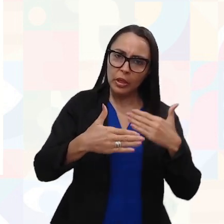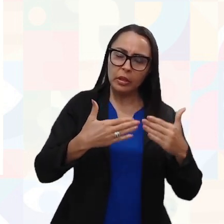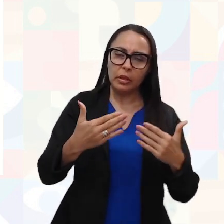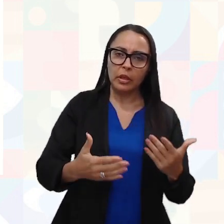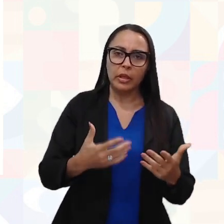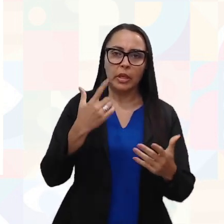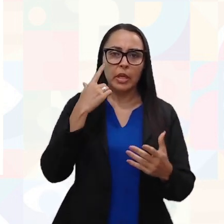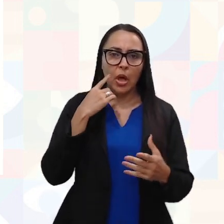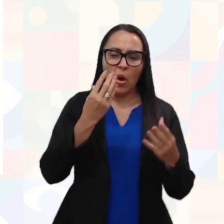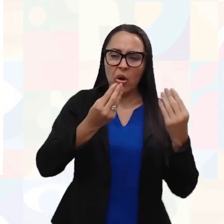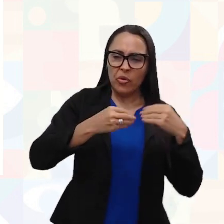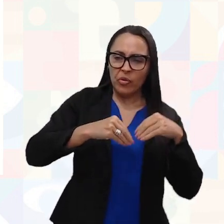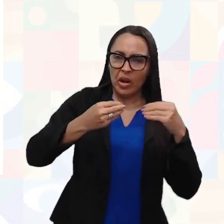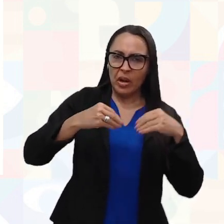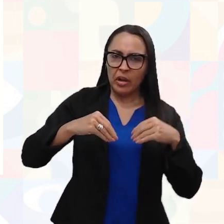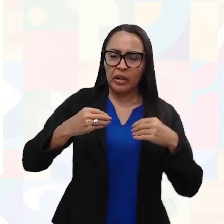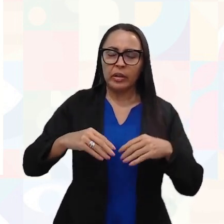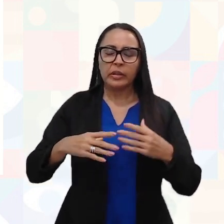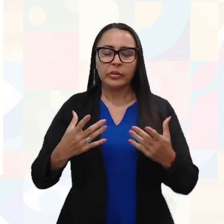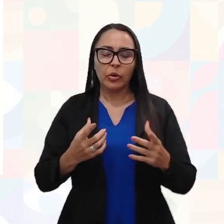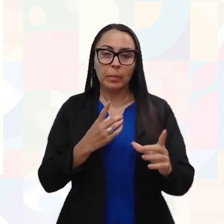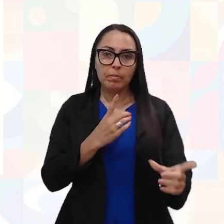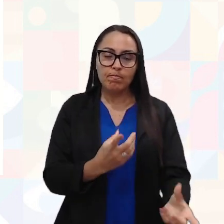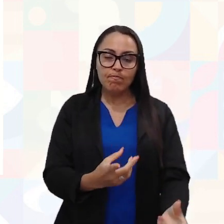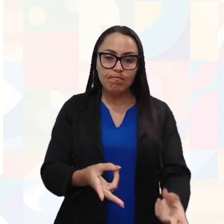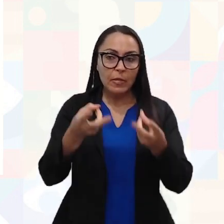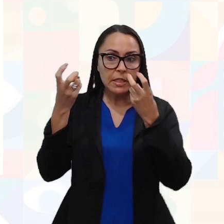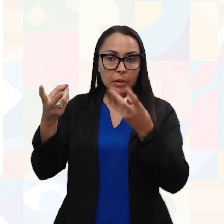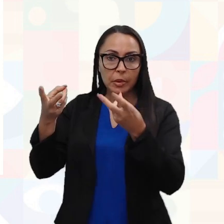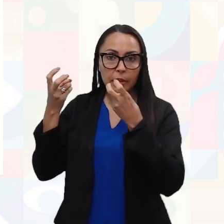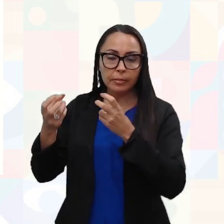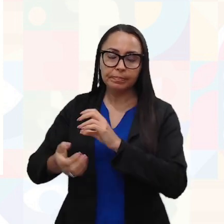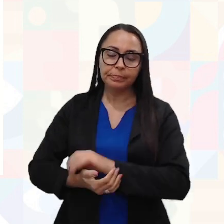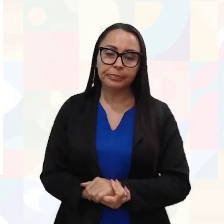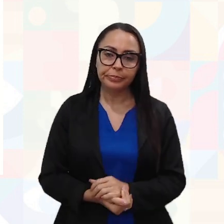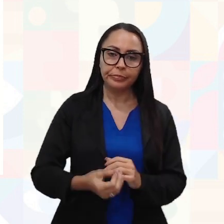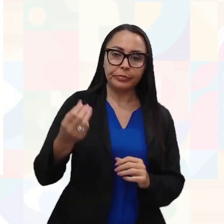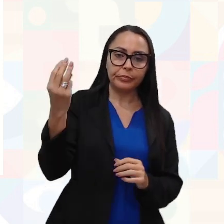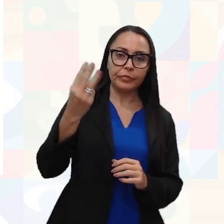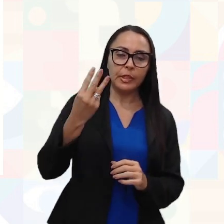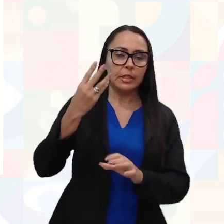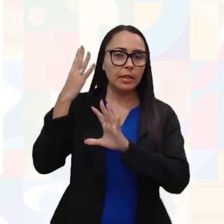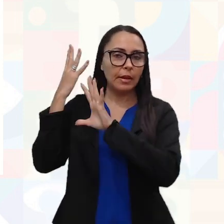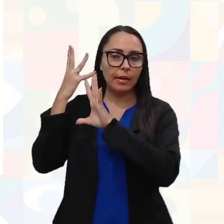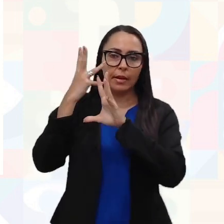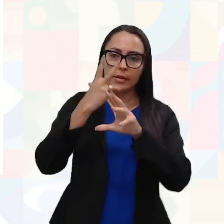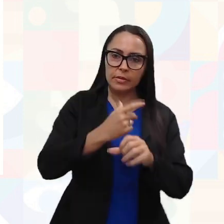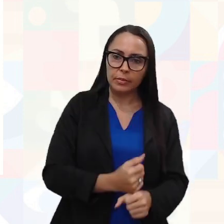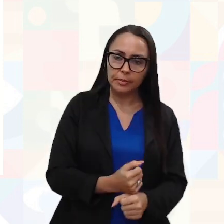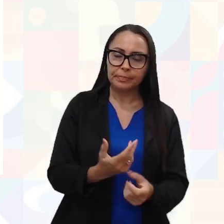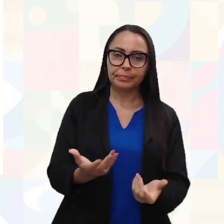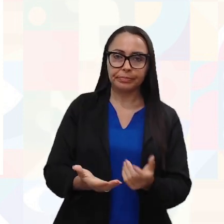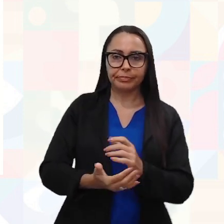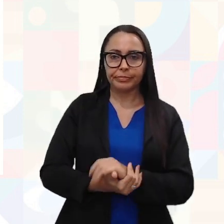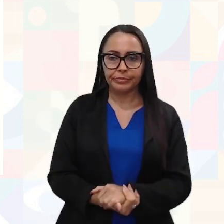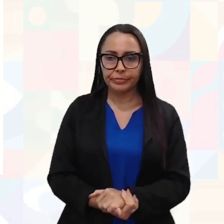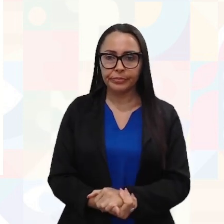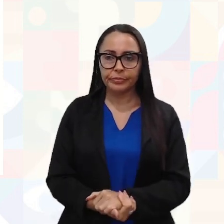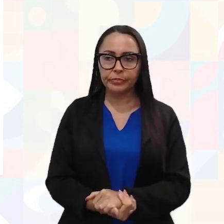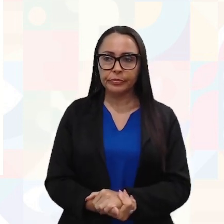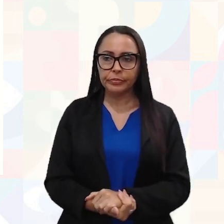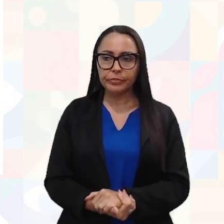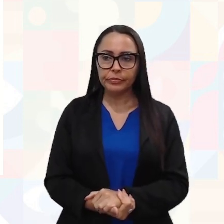essas falhas foram identificadas. E a terceira coluna, a soma, quantas vezes elas aconteceram.